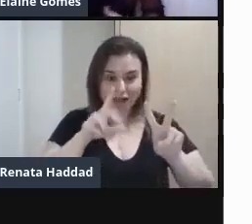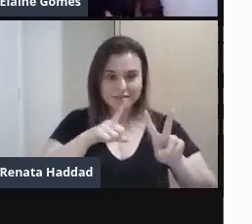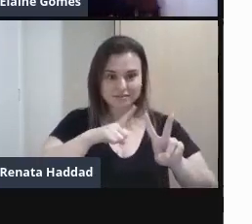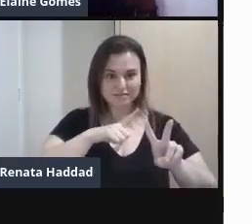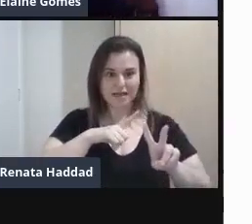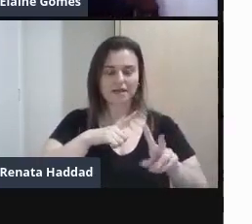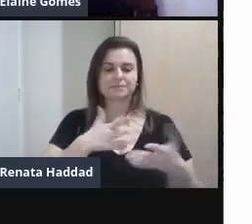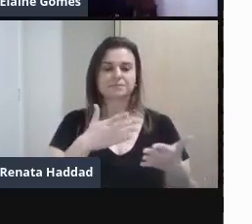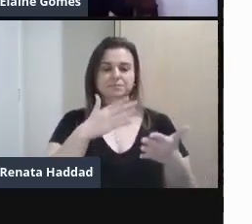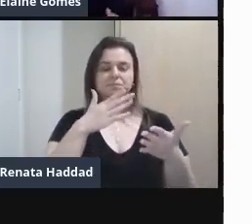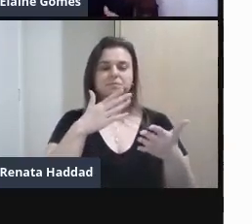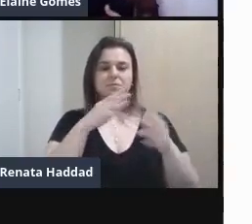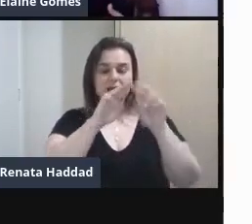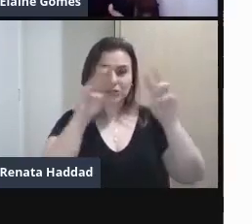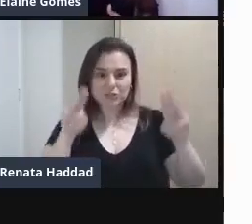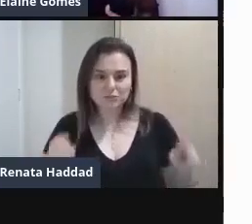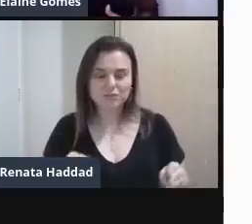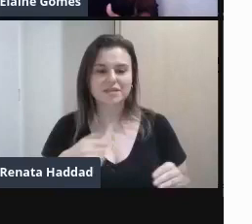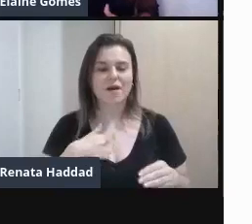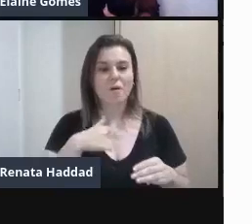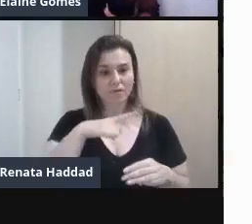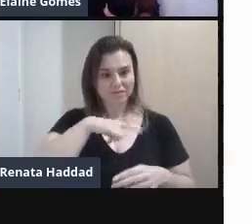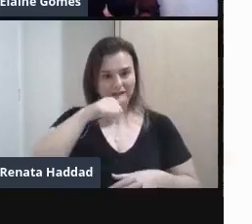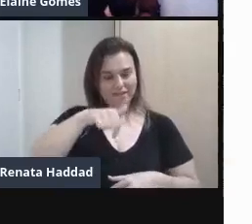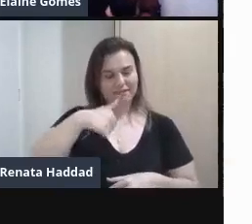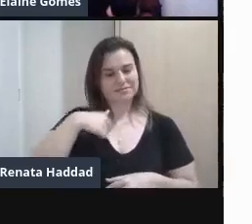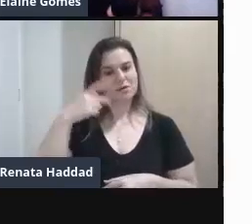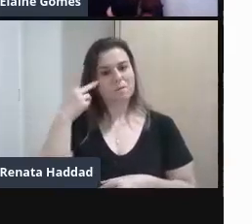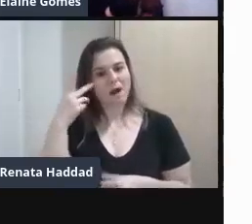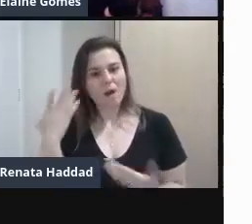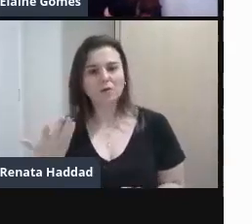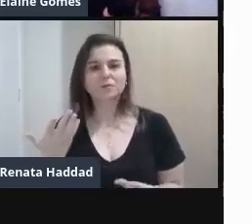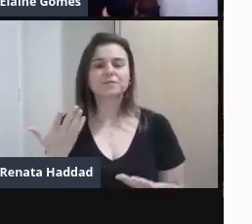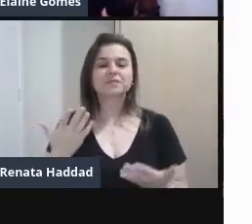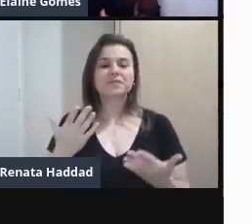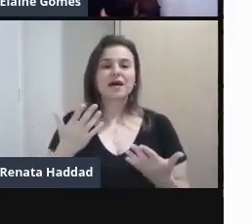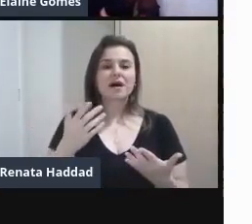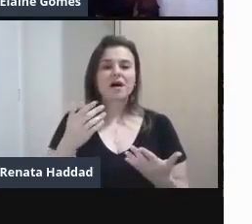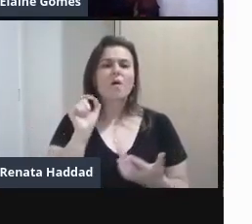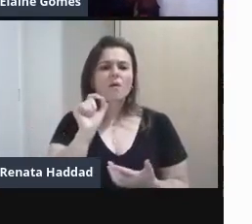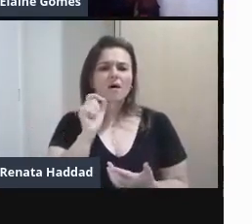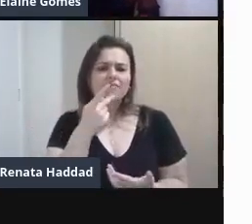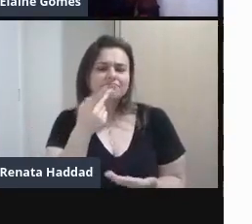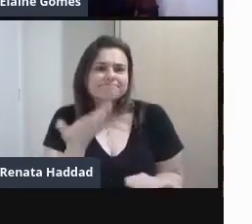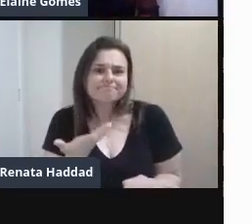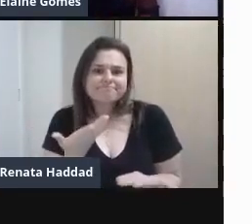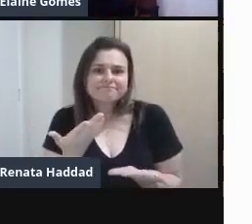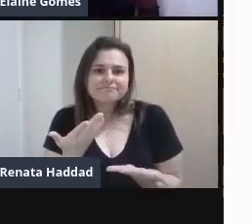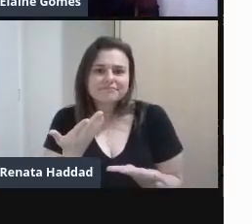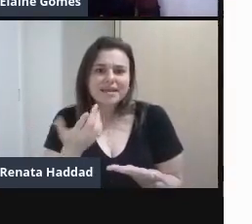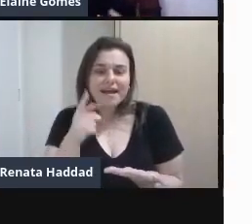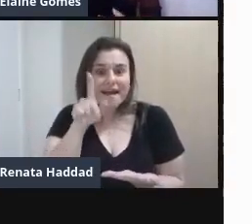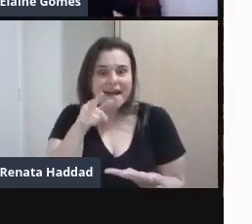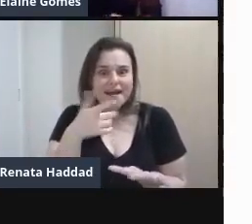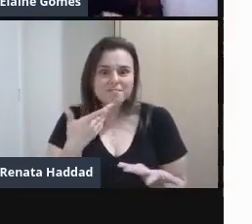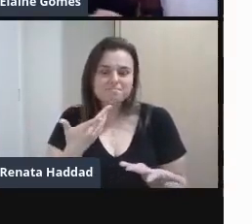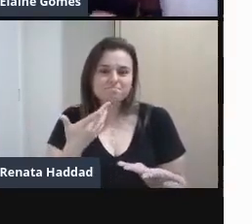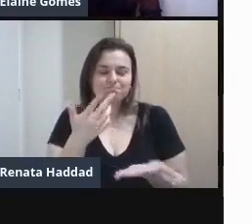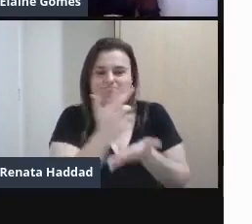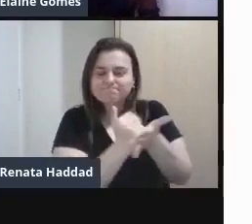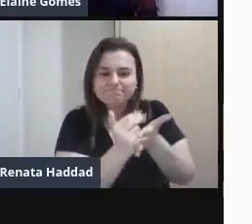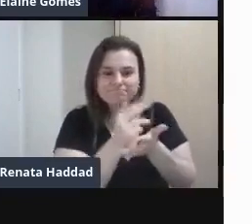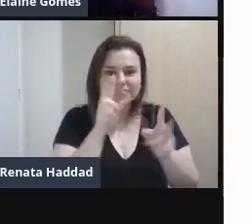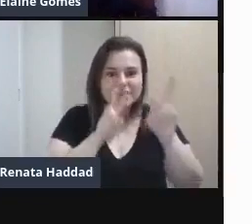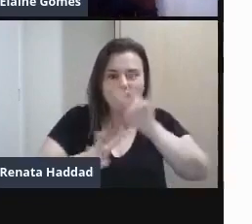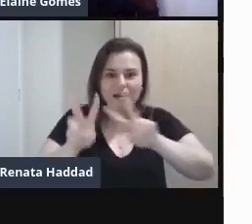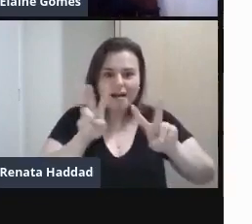Zona Oeste Aqui em São Paulo E a Regina Silveira Ela traz a produção dela Visual Por meio de